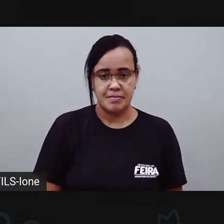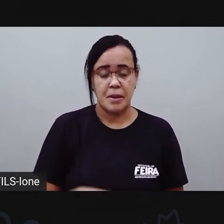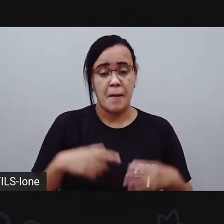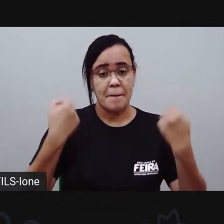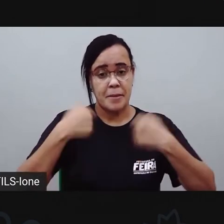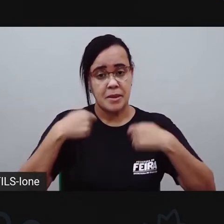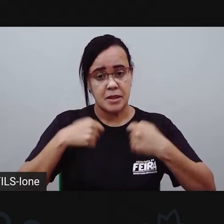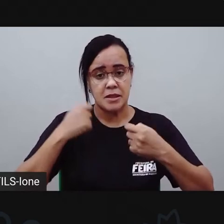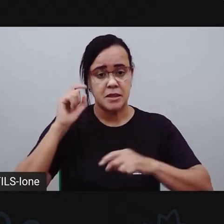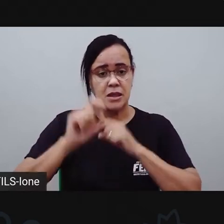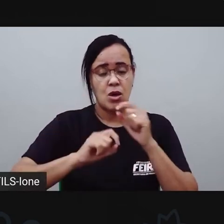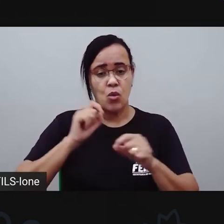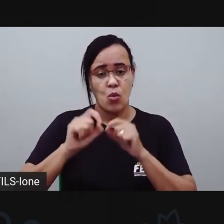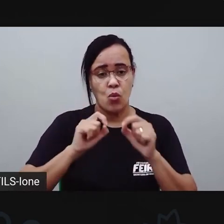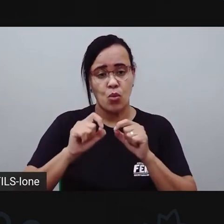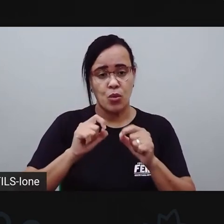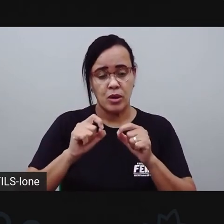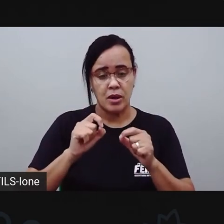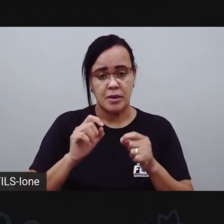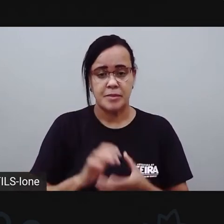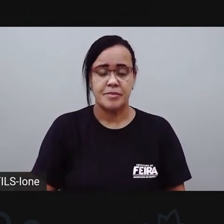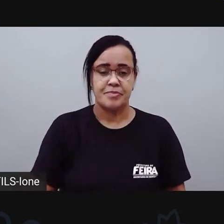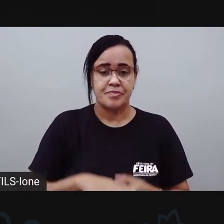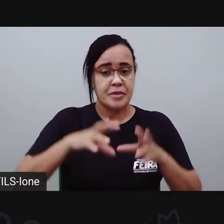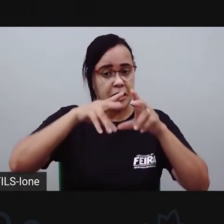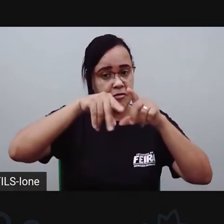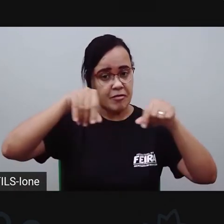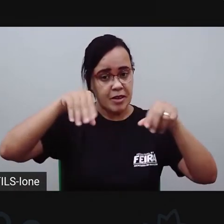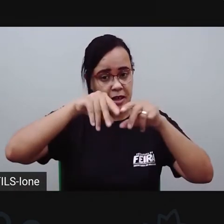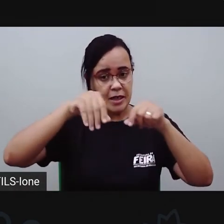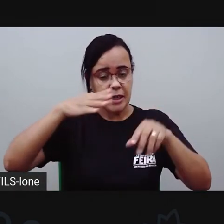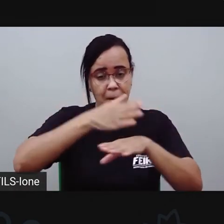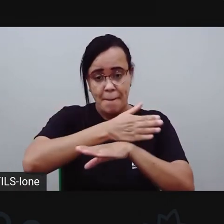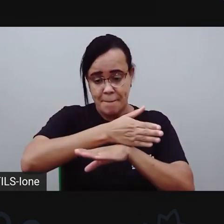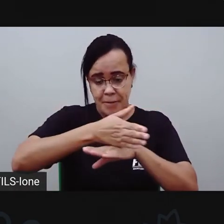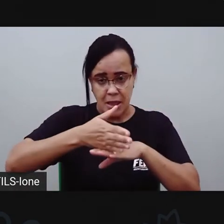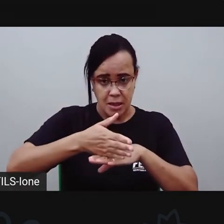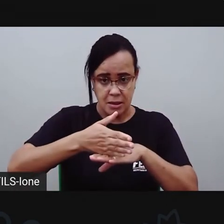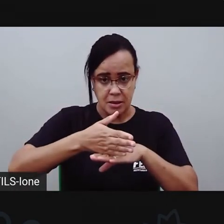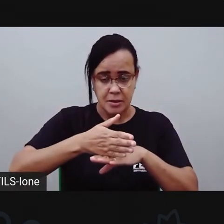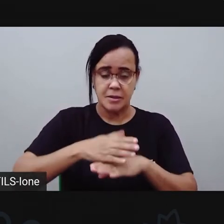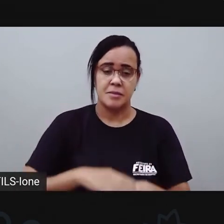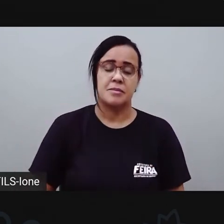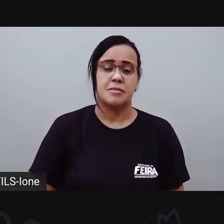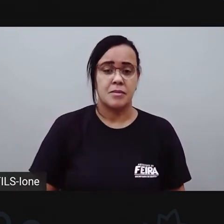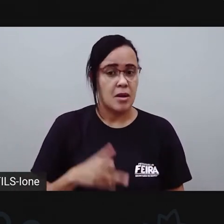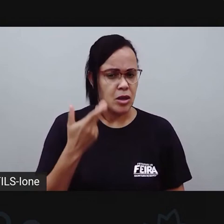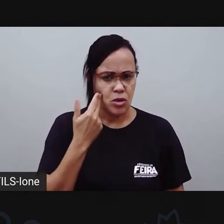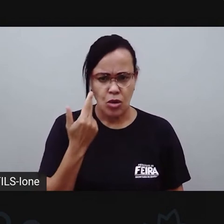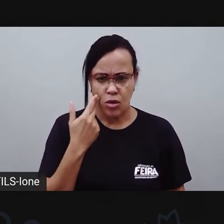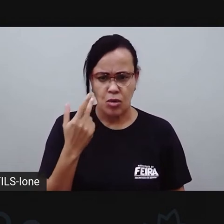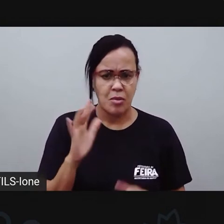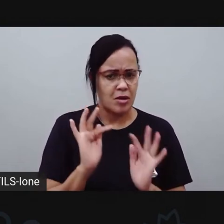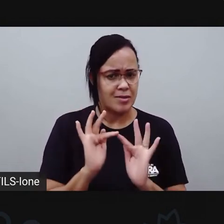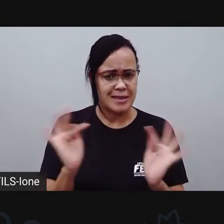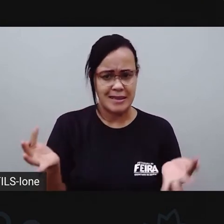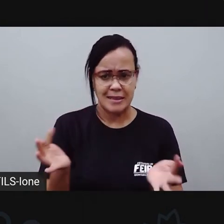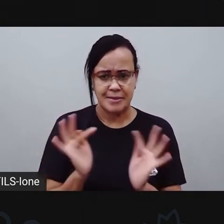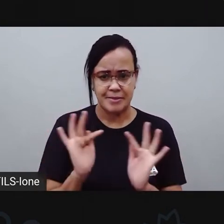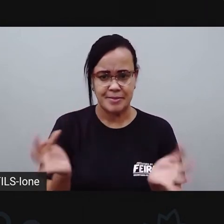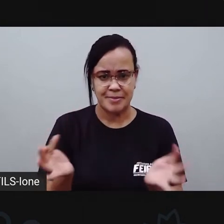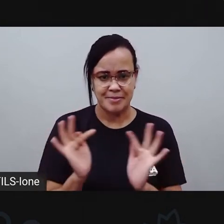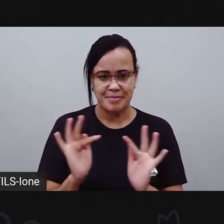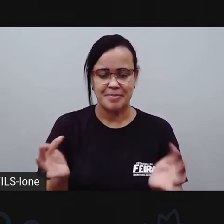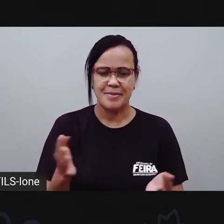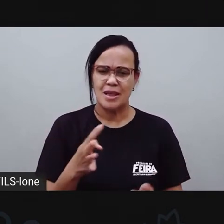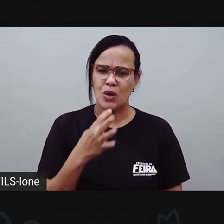vão precisar usar uma farinha de trigo que não tenha fermento. A Pro vai tentar mostrar aqui pra vocês. Uma farinha de trigo, né? E aí você já conhece, né?